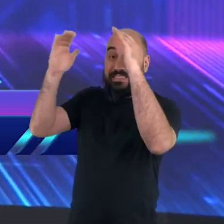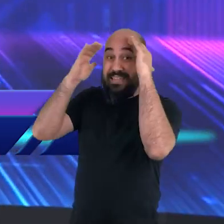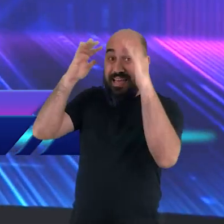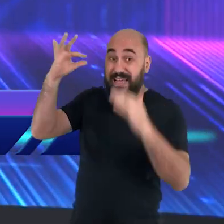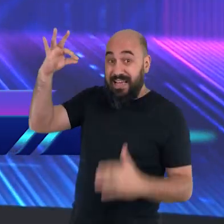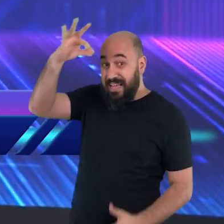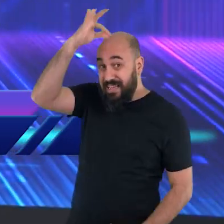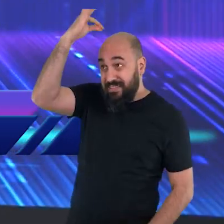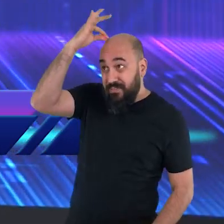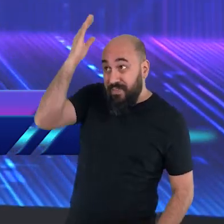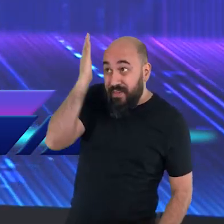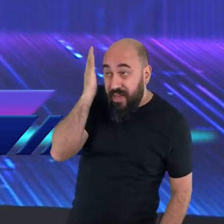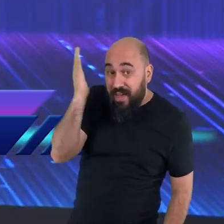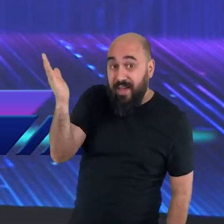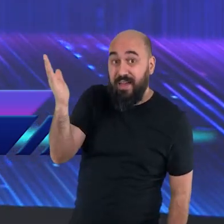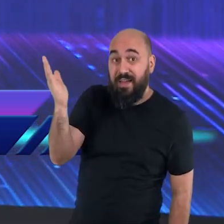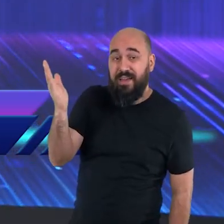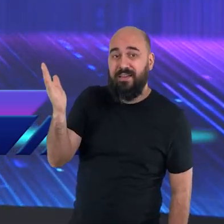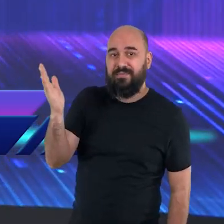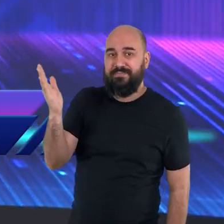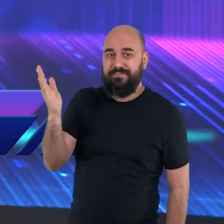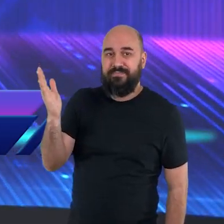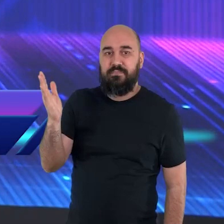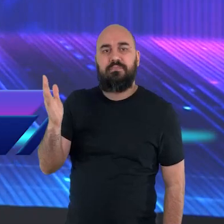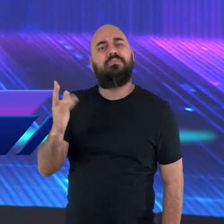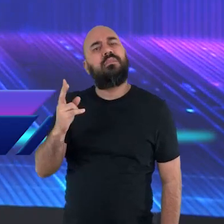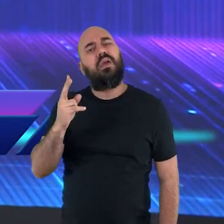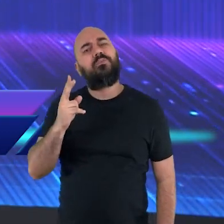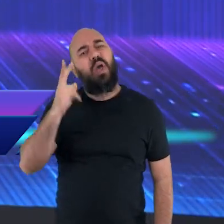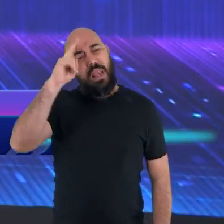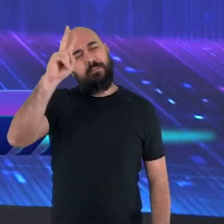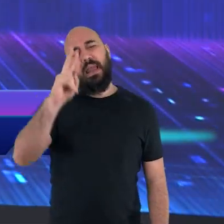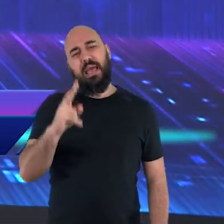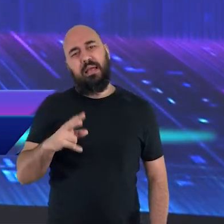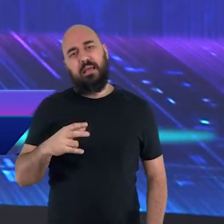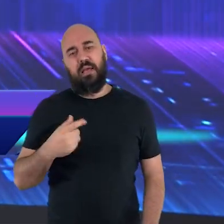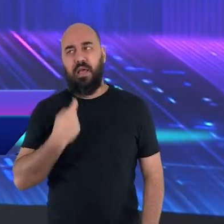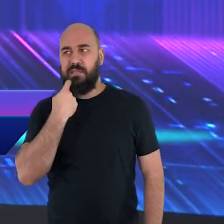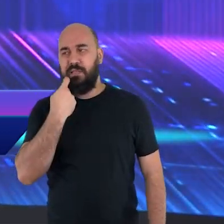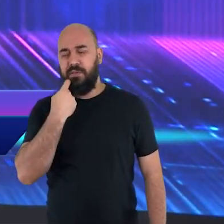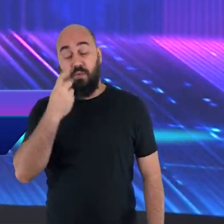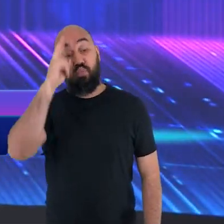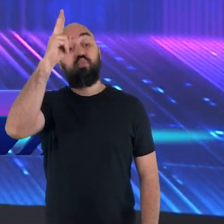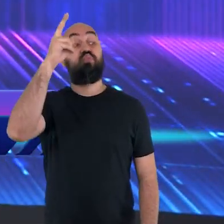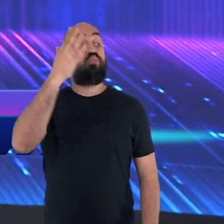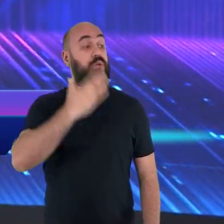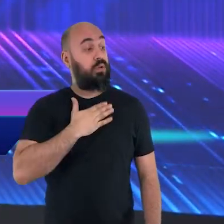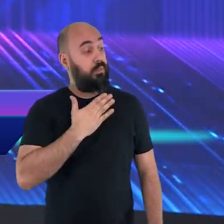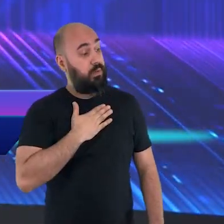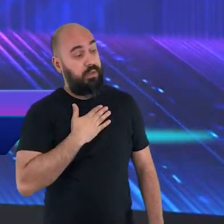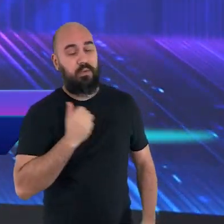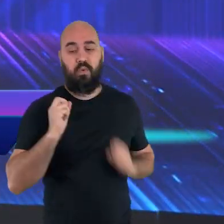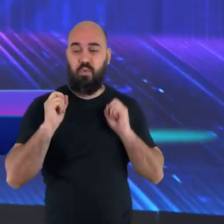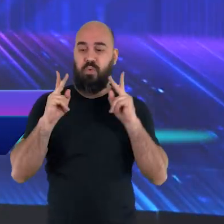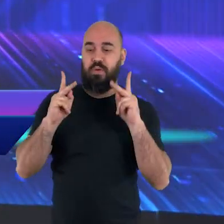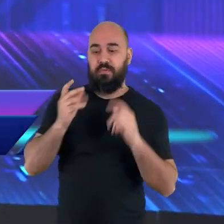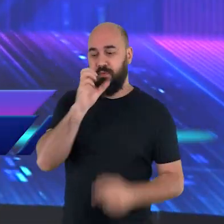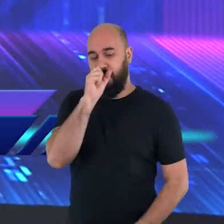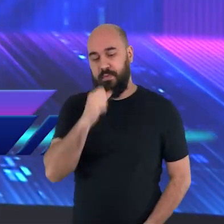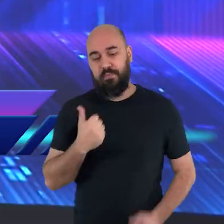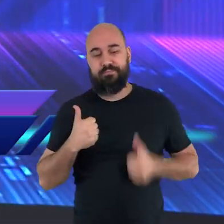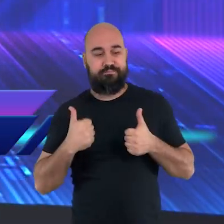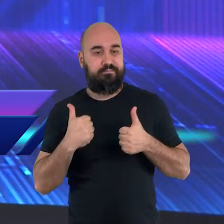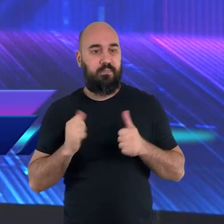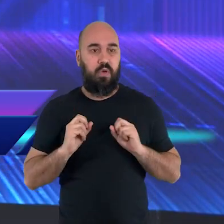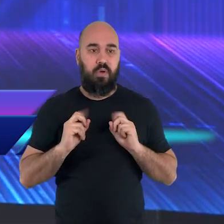Em outras palavras, não é apenas para lembrar do sábado. Hoje é sexta-feira, amanhã é sábado, opa, lembrei, hoje é sábado. Então,